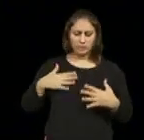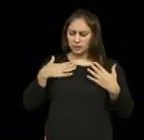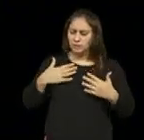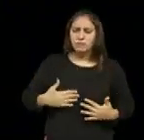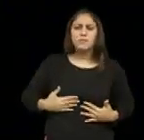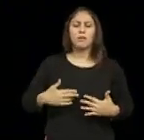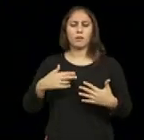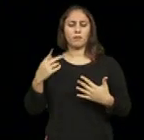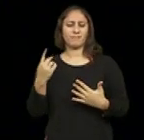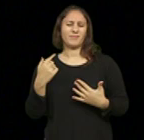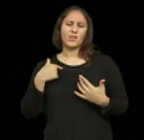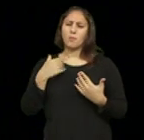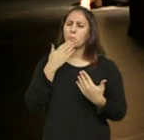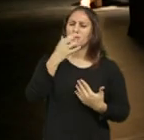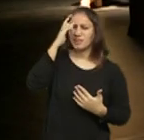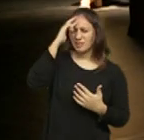uma história,